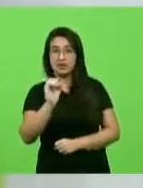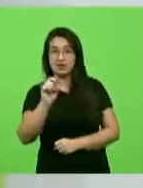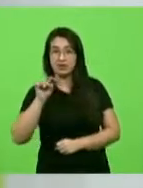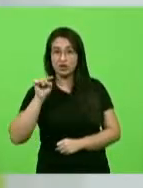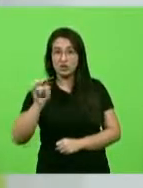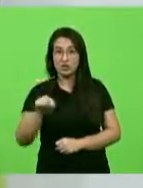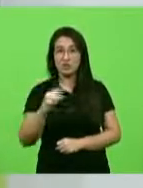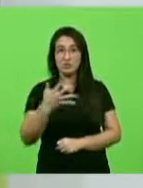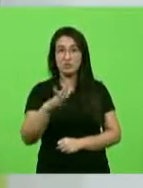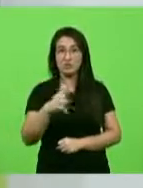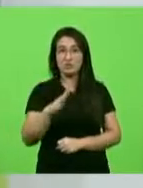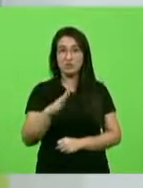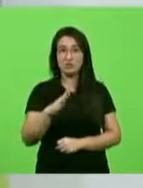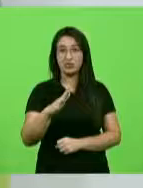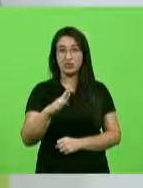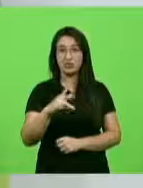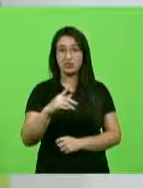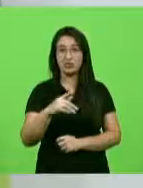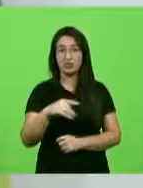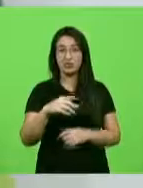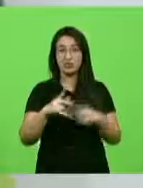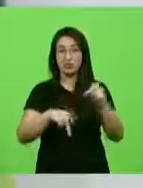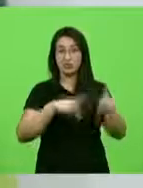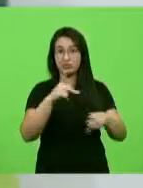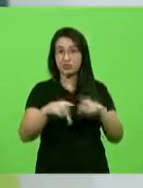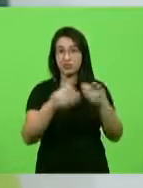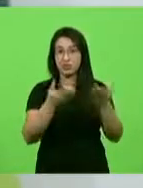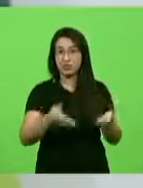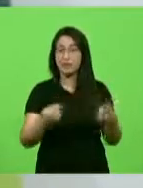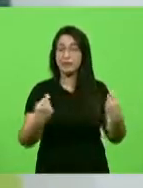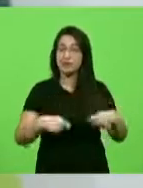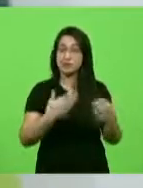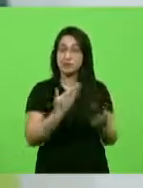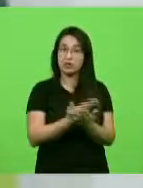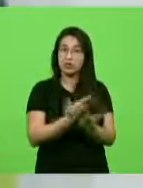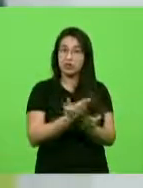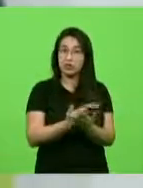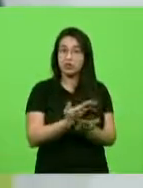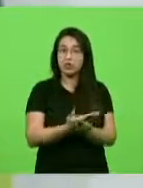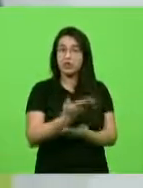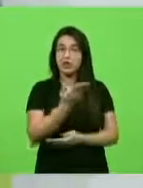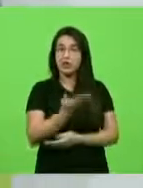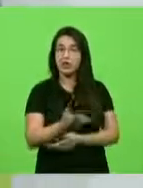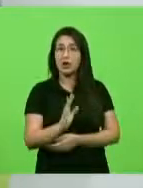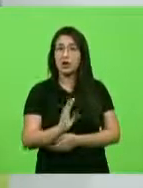Tem que estudar, governadora, tem que estudar, governador, tem que saber o que você está fazendo na sua vida.